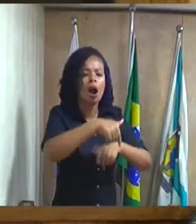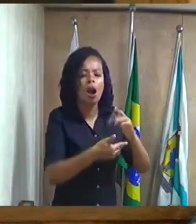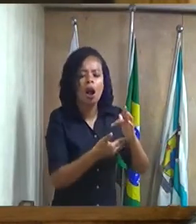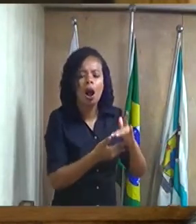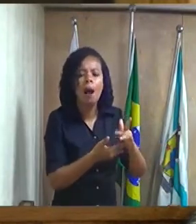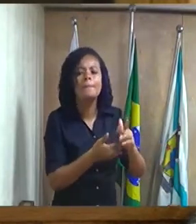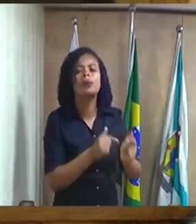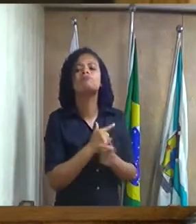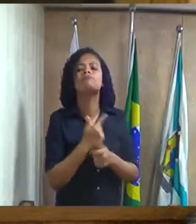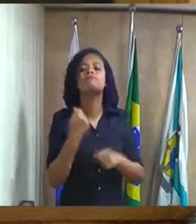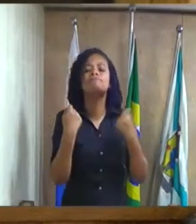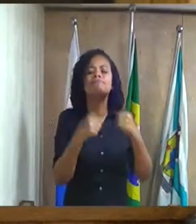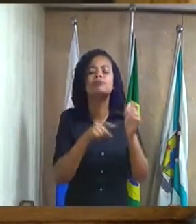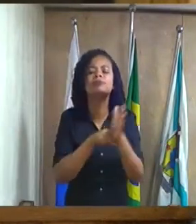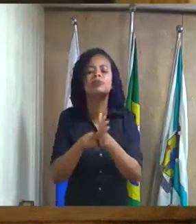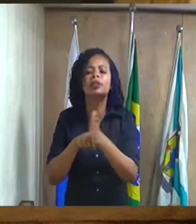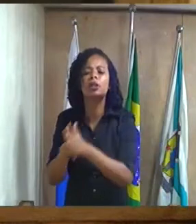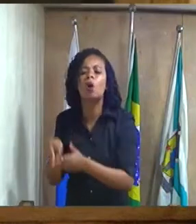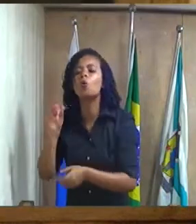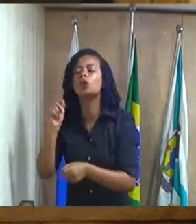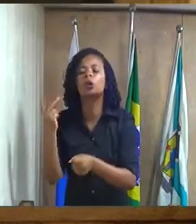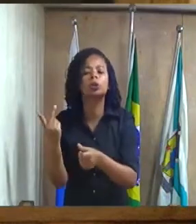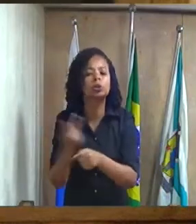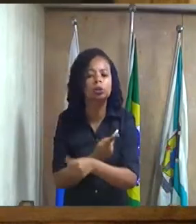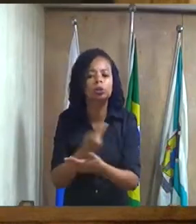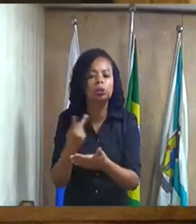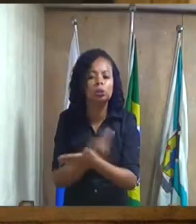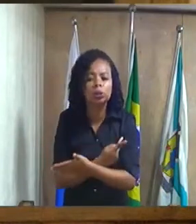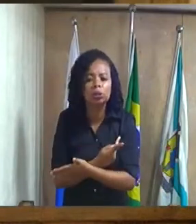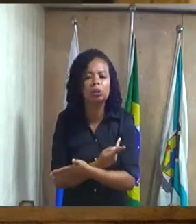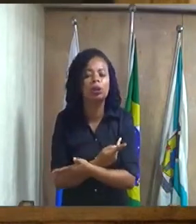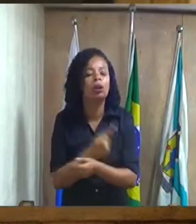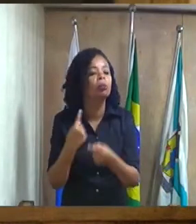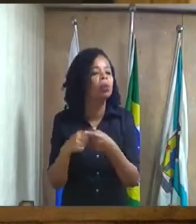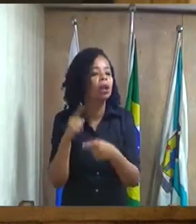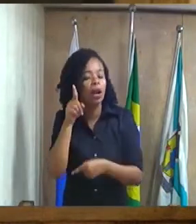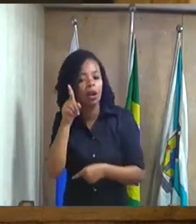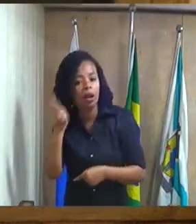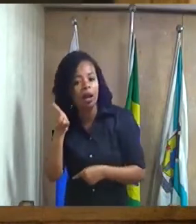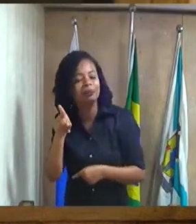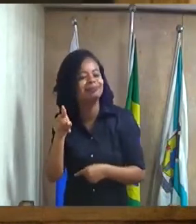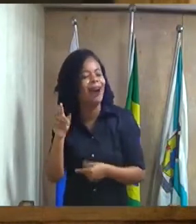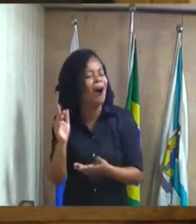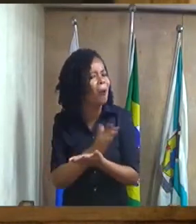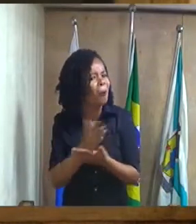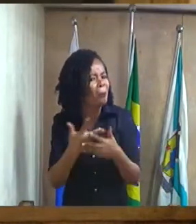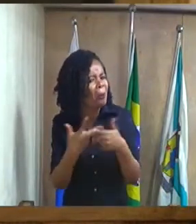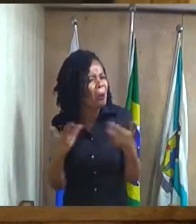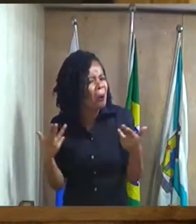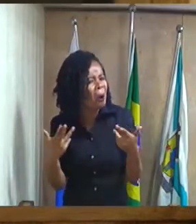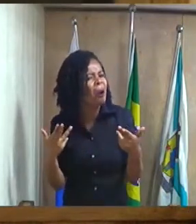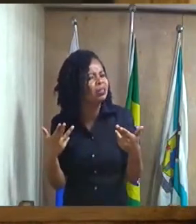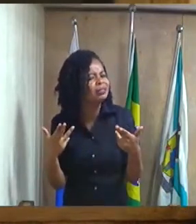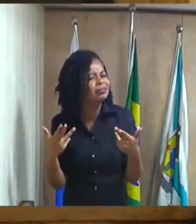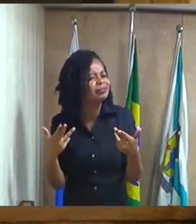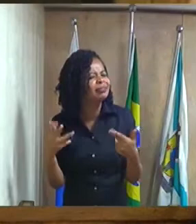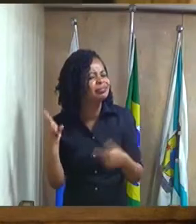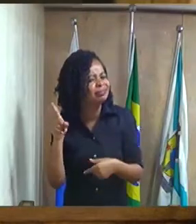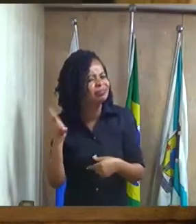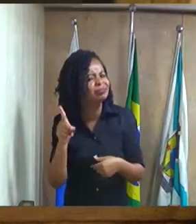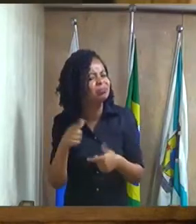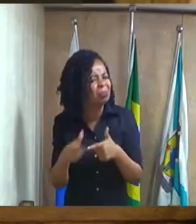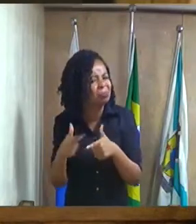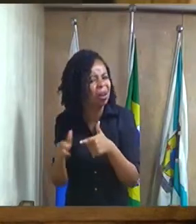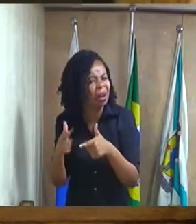porque ali naquela secretaria está rolando algumas coisas as denúncias de escritório